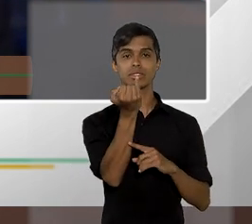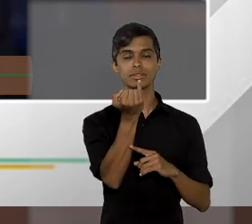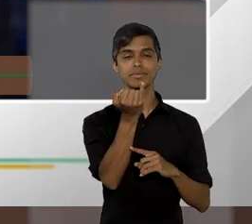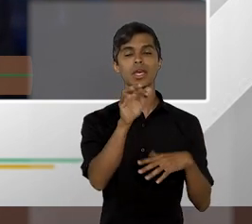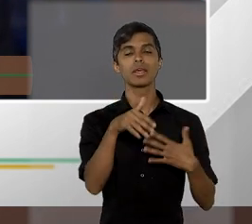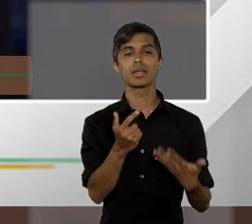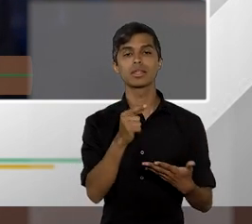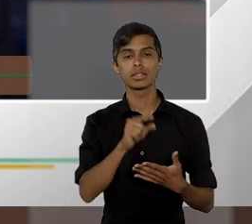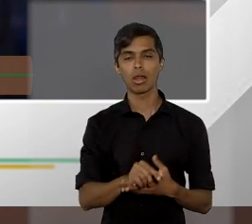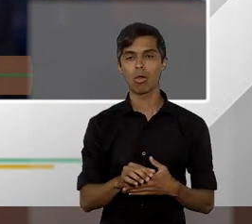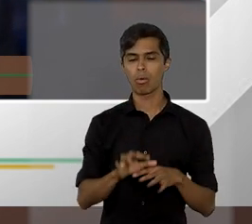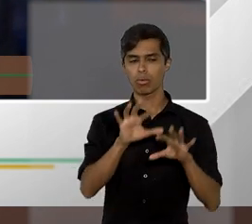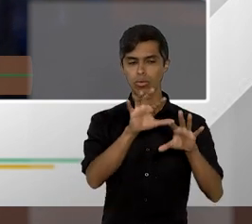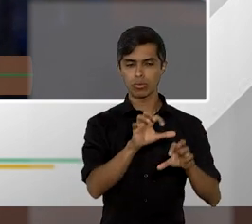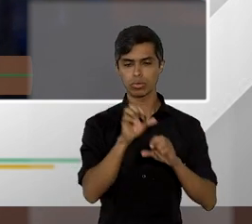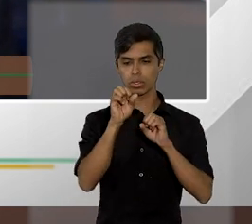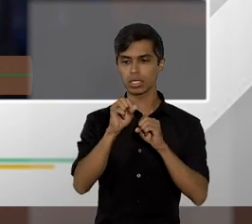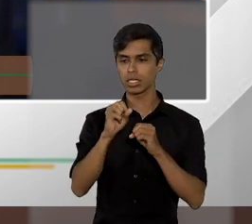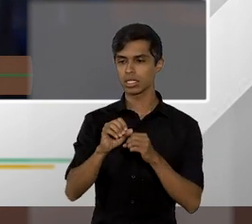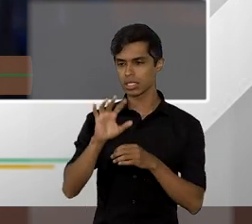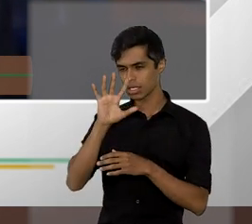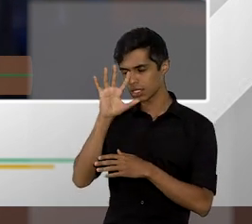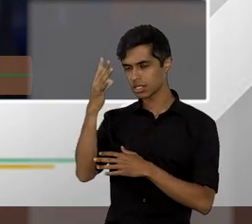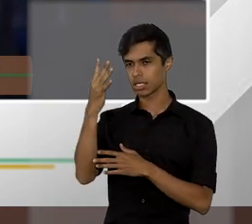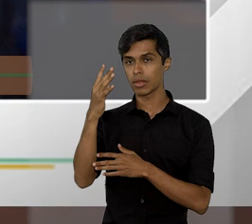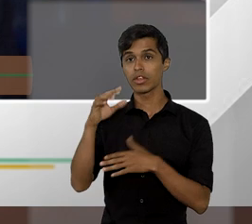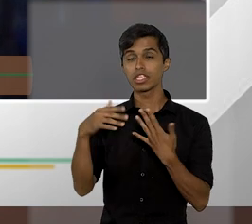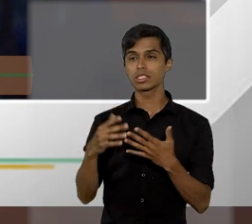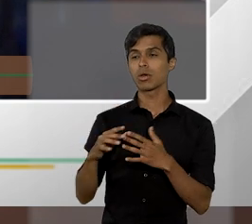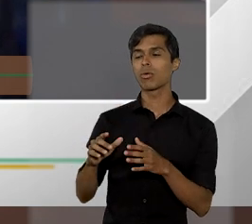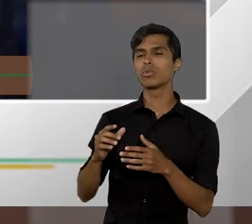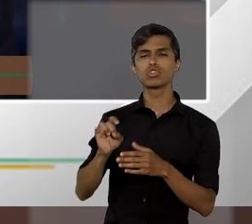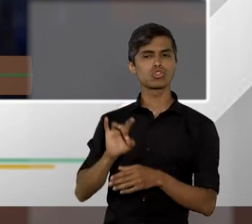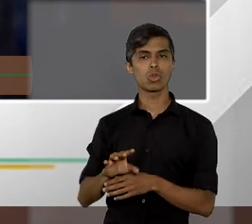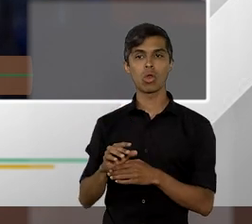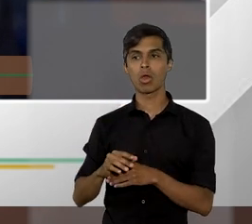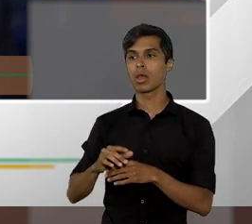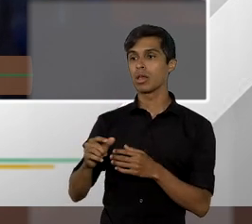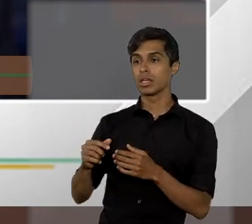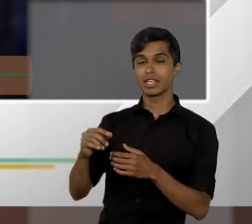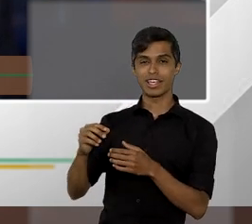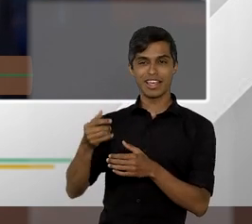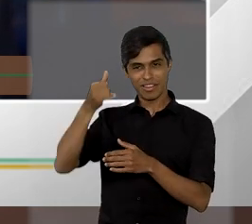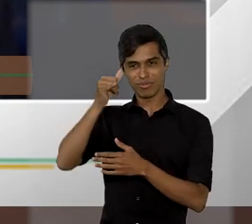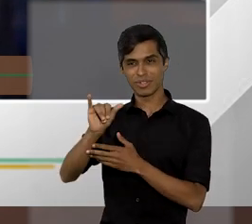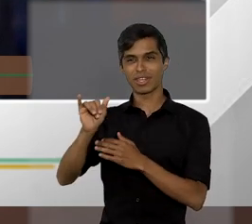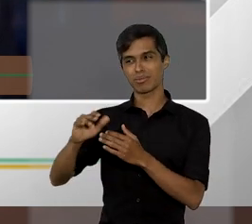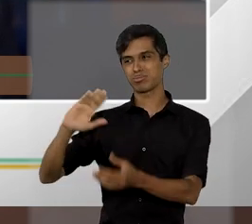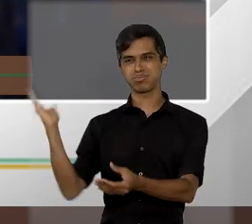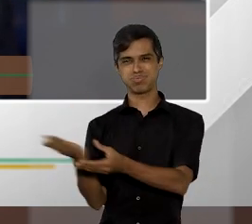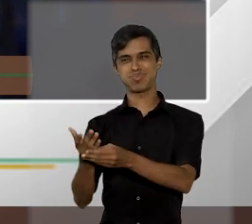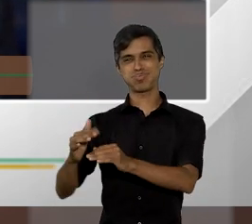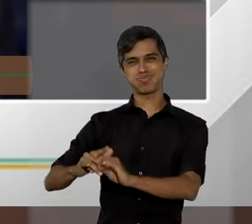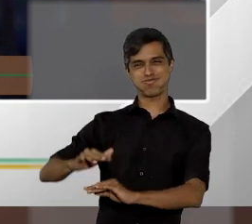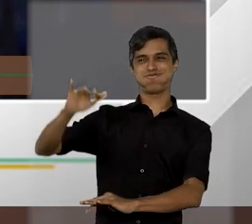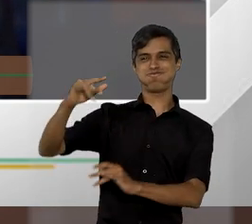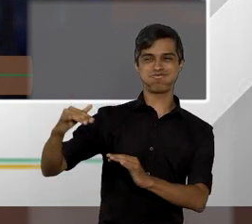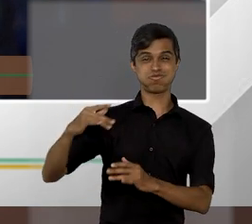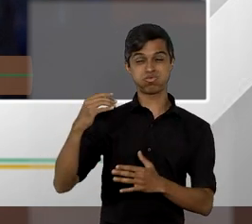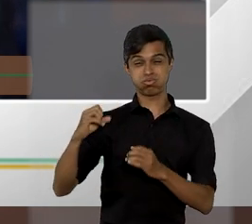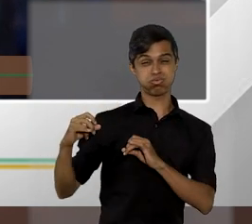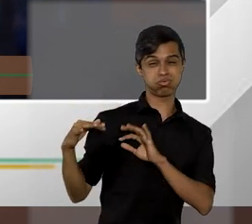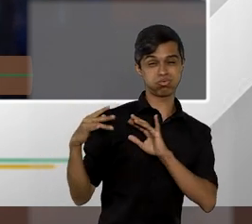depuração da quantidade imensa absurda abusiva de recursos que lá chegam mas que o